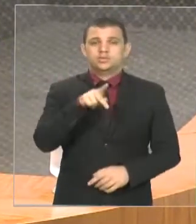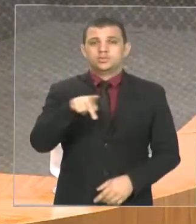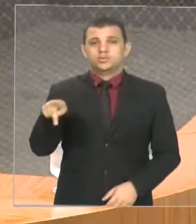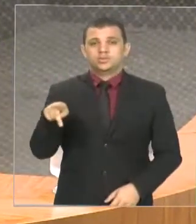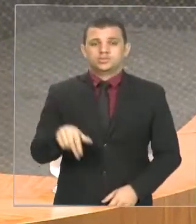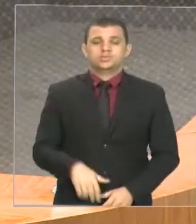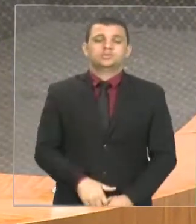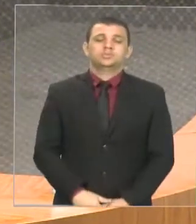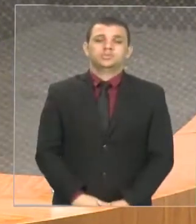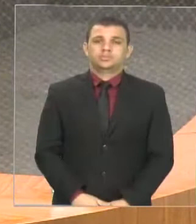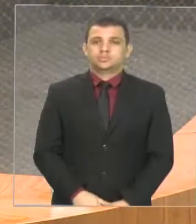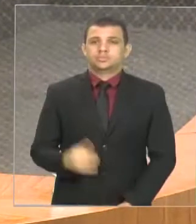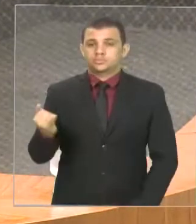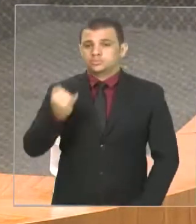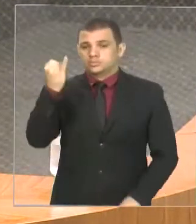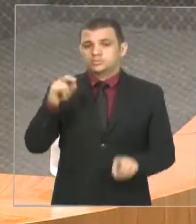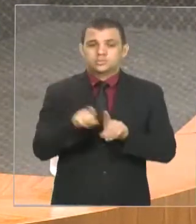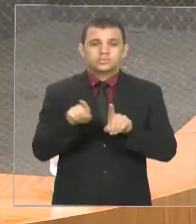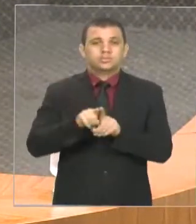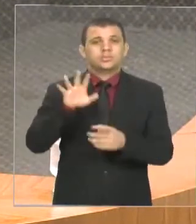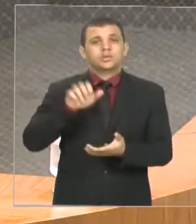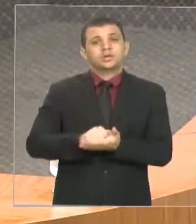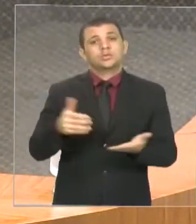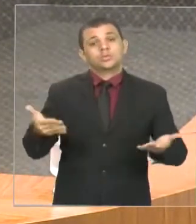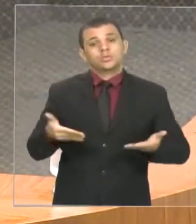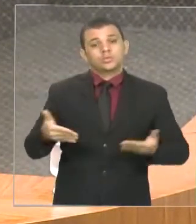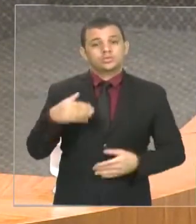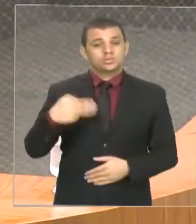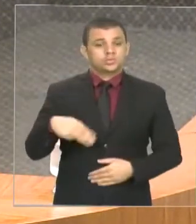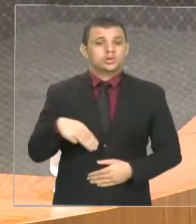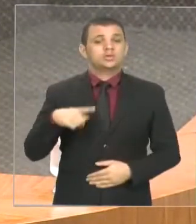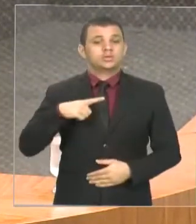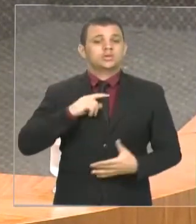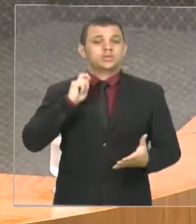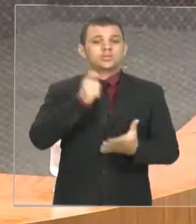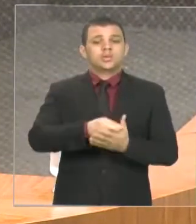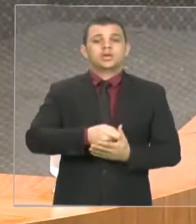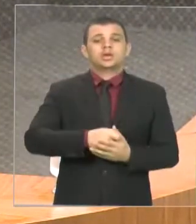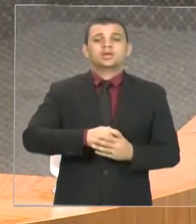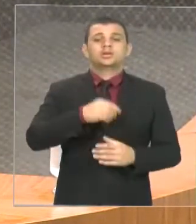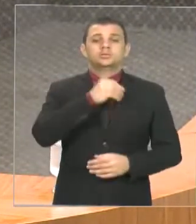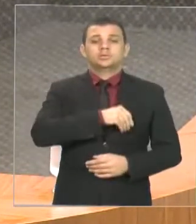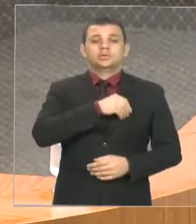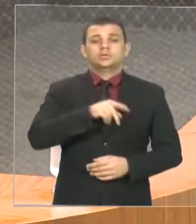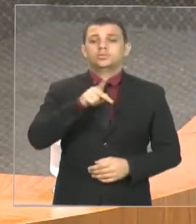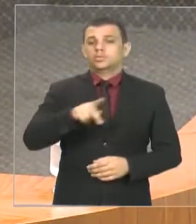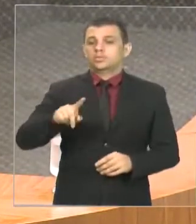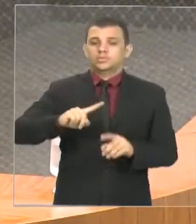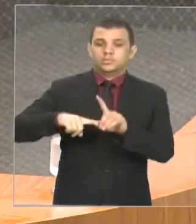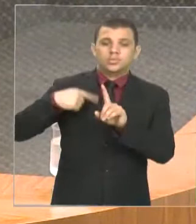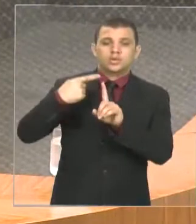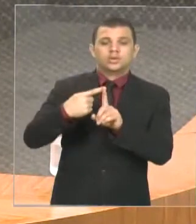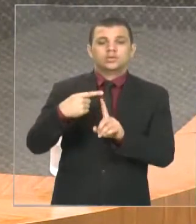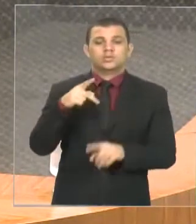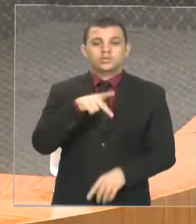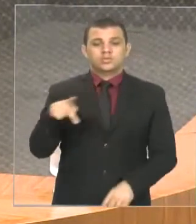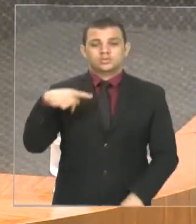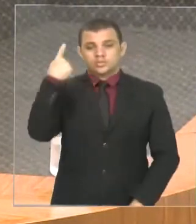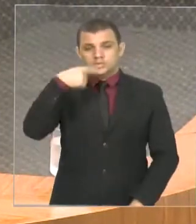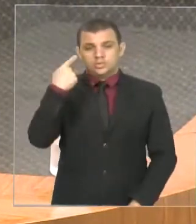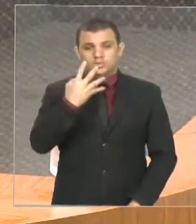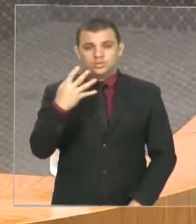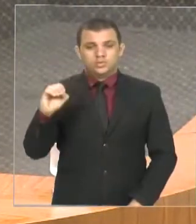é importante que a gente registre que o Maranhão, hoje, tem o orgulho de pagar o maior salário de professor 40 horas do Brasil.